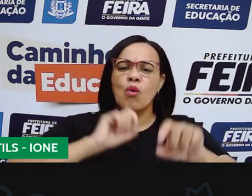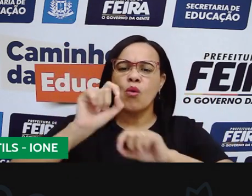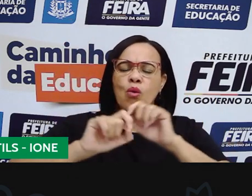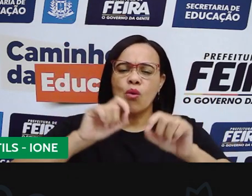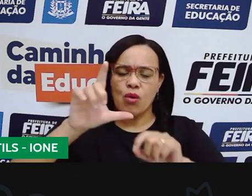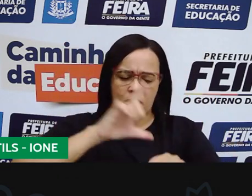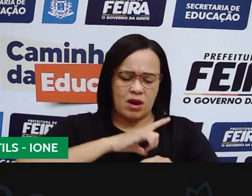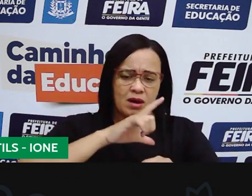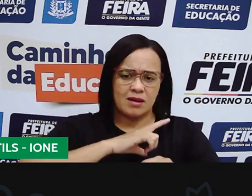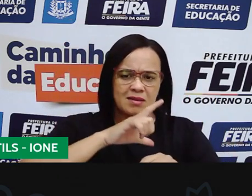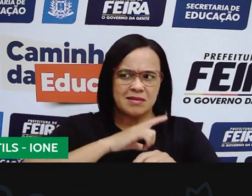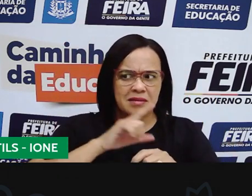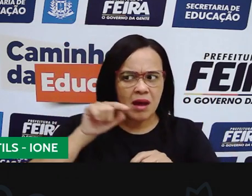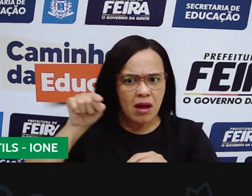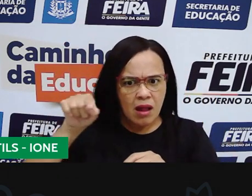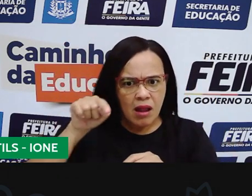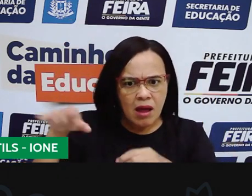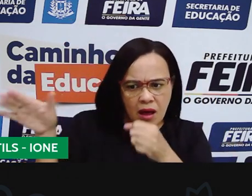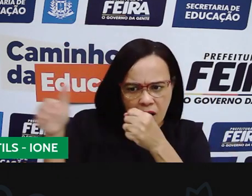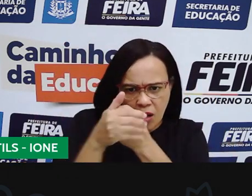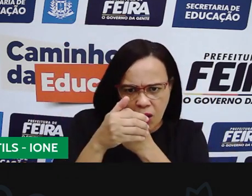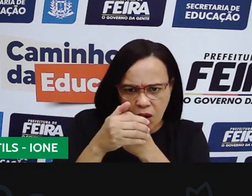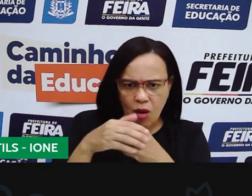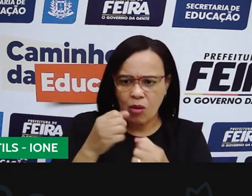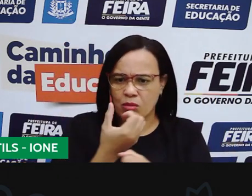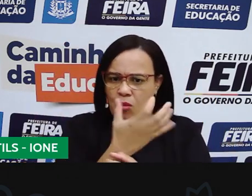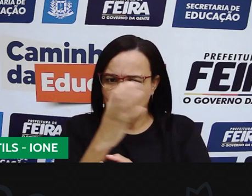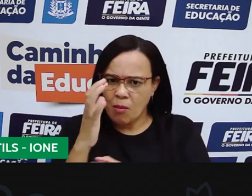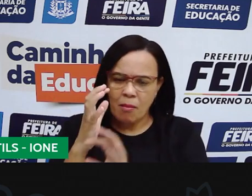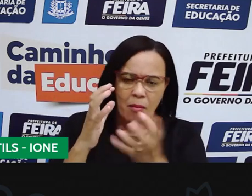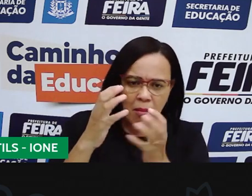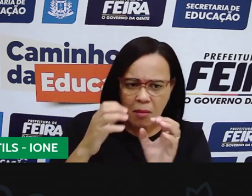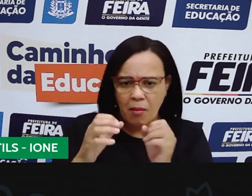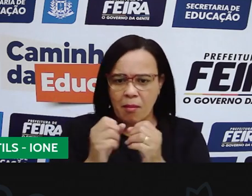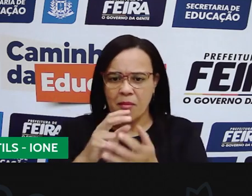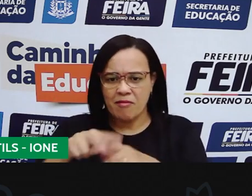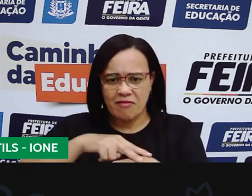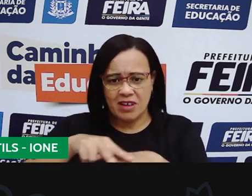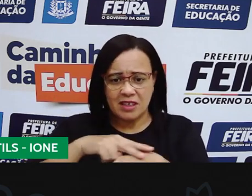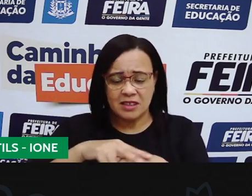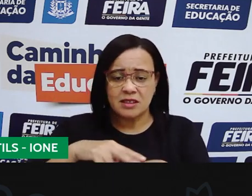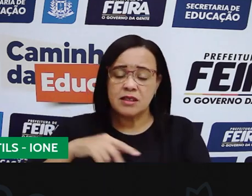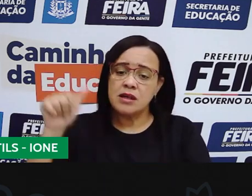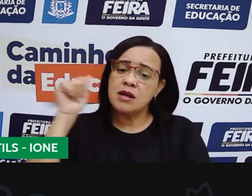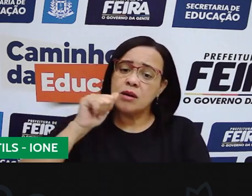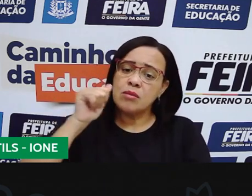mata? Quem escreveu esse livro foi Bia Villela.